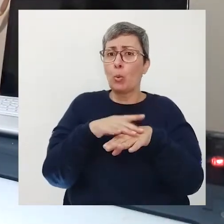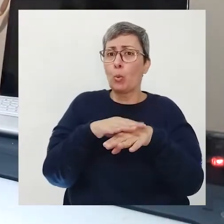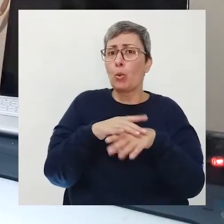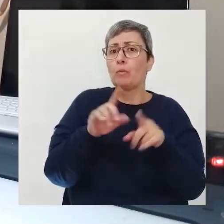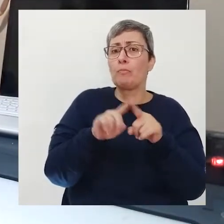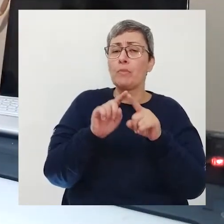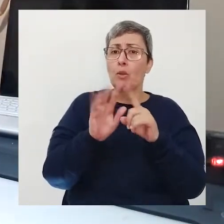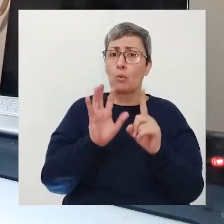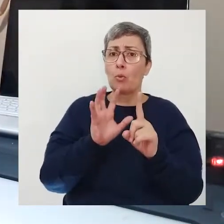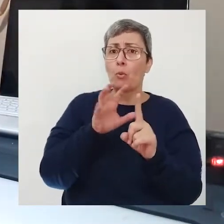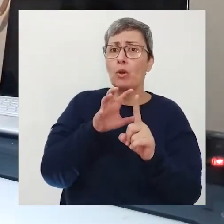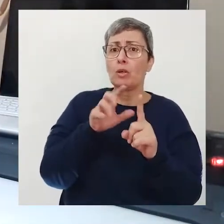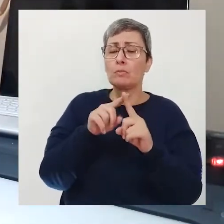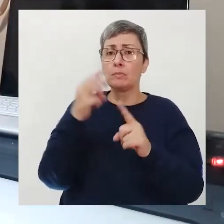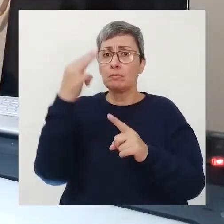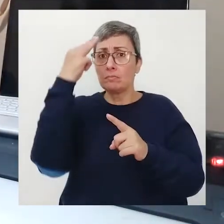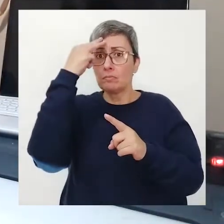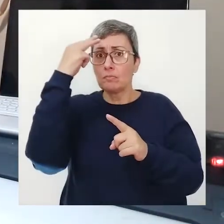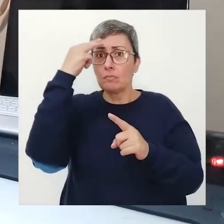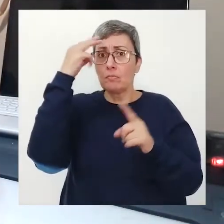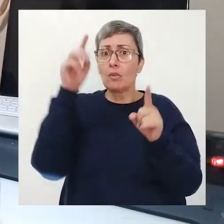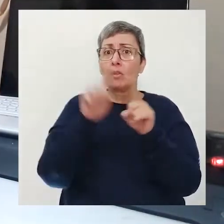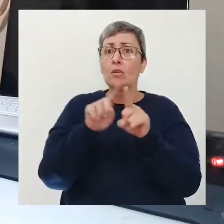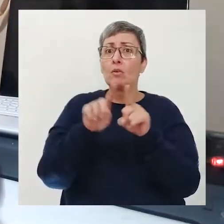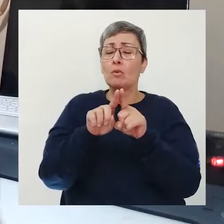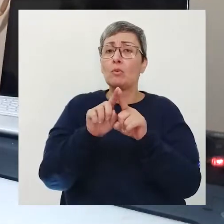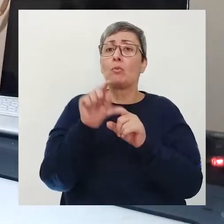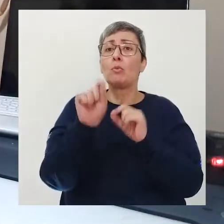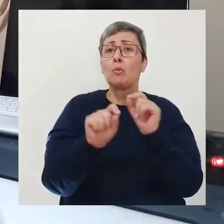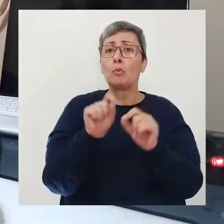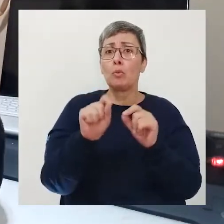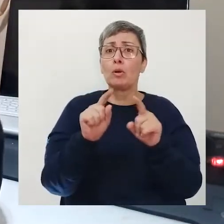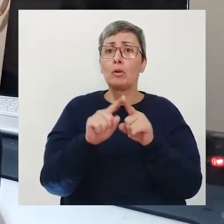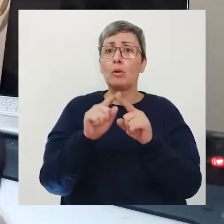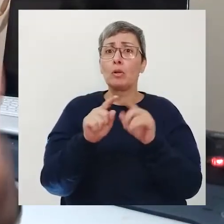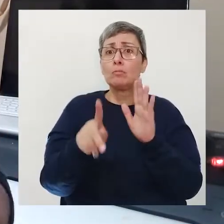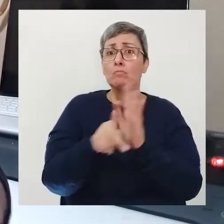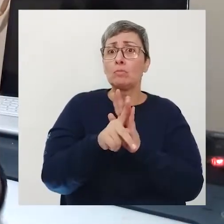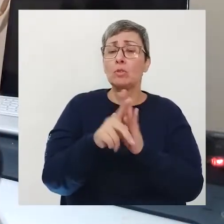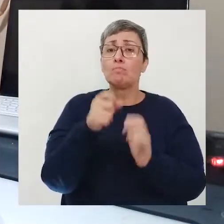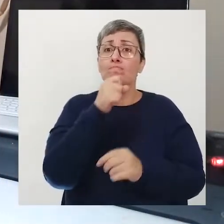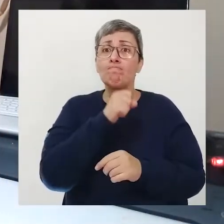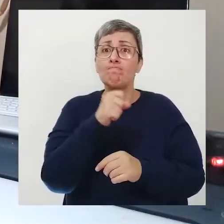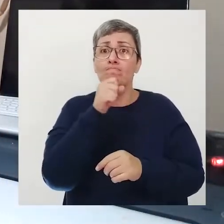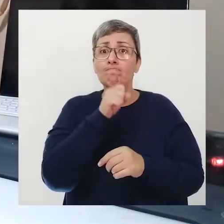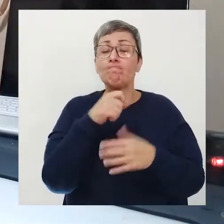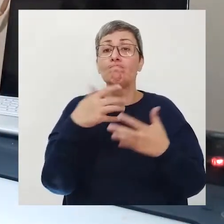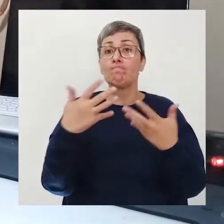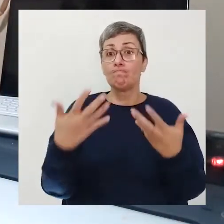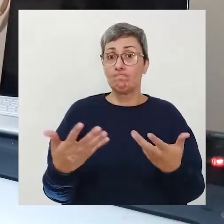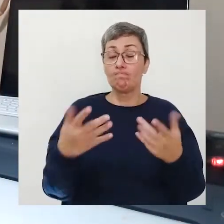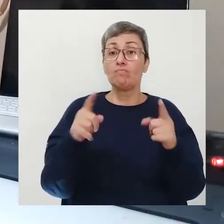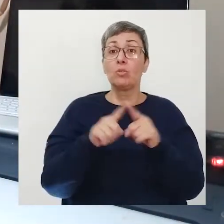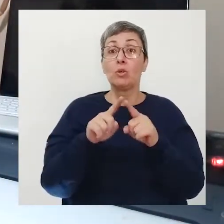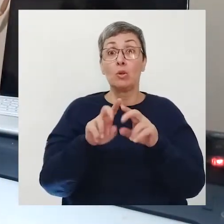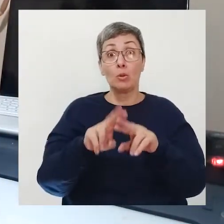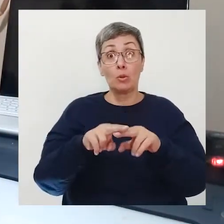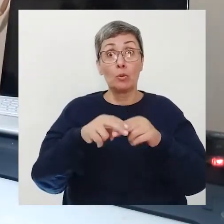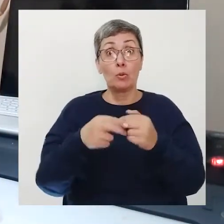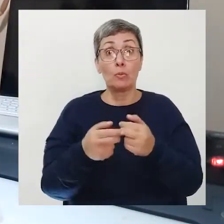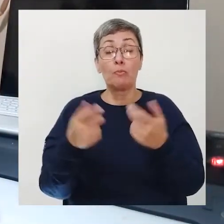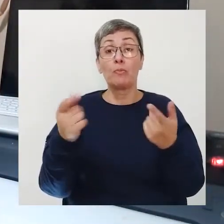quando você pratica quando você começa a aprender coisas novas é mantida essa estimulação dessas regiões